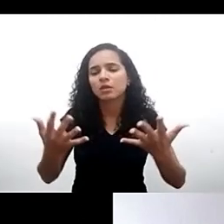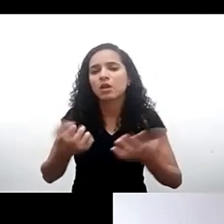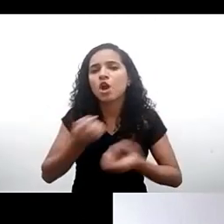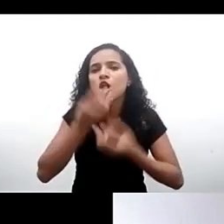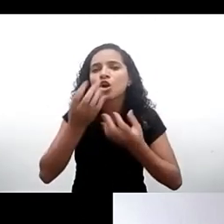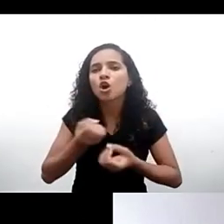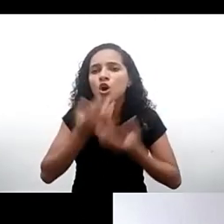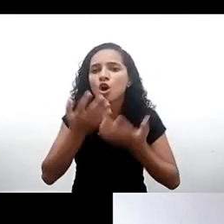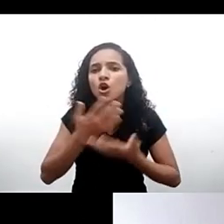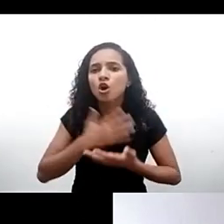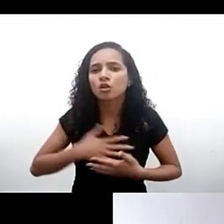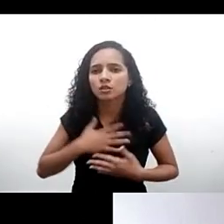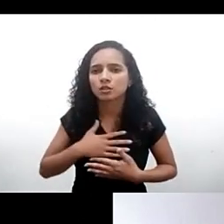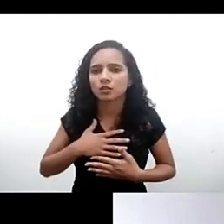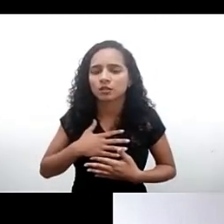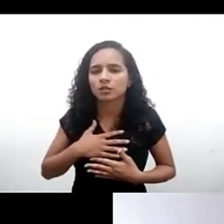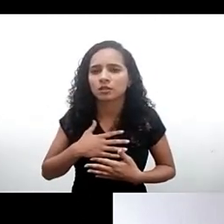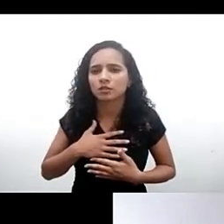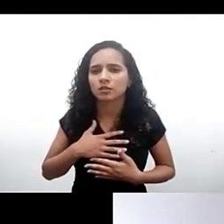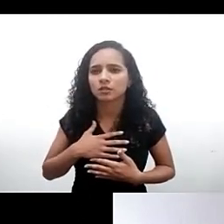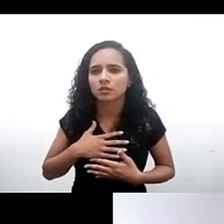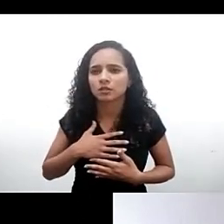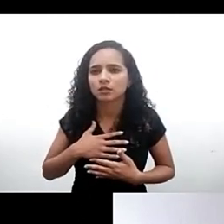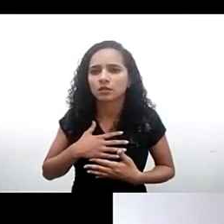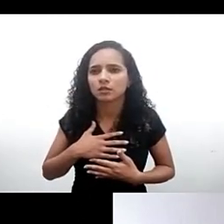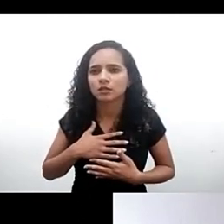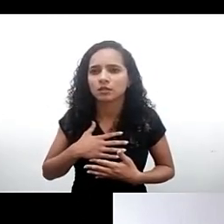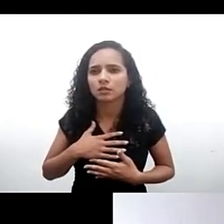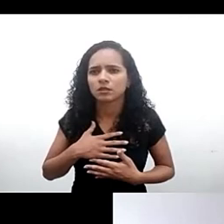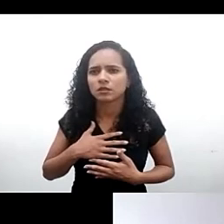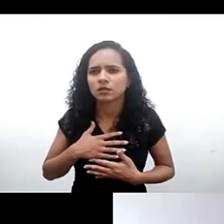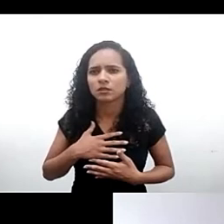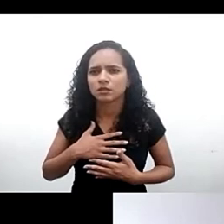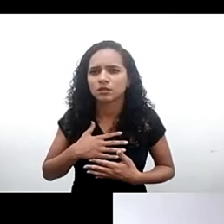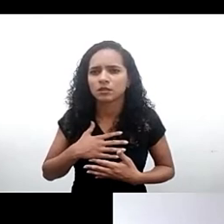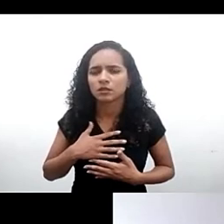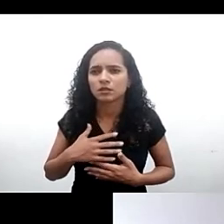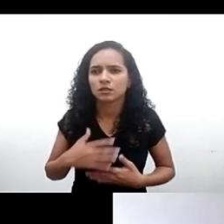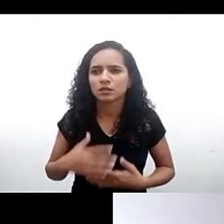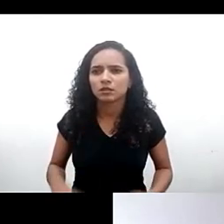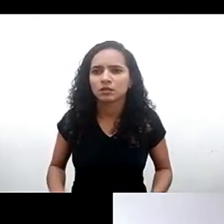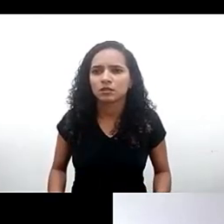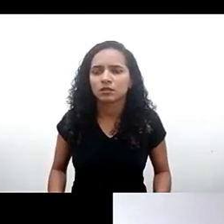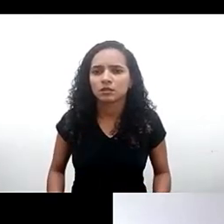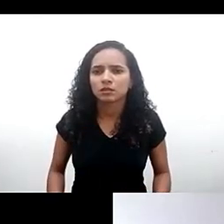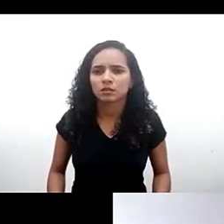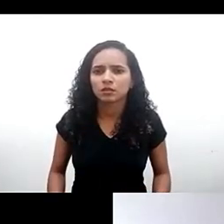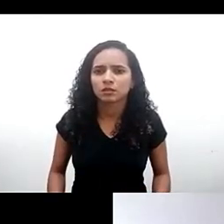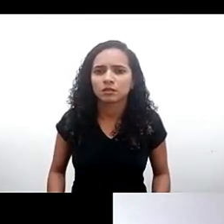sei se o Leonel tem que abrir seu microfone e o Leonel